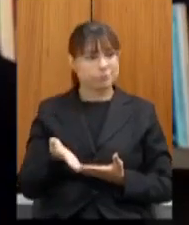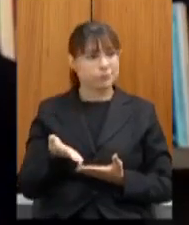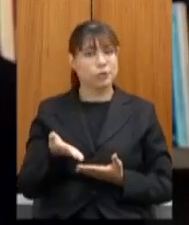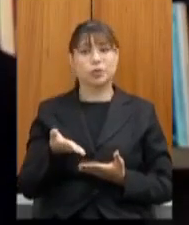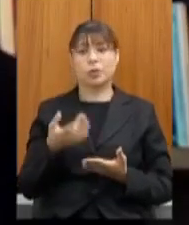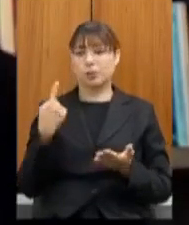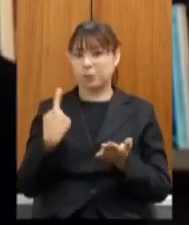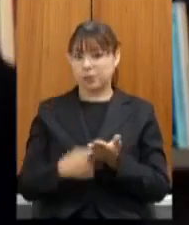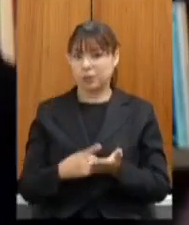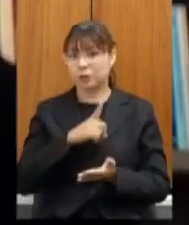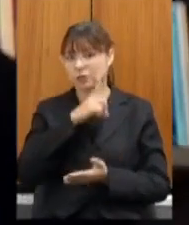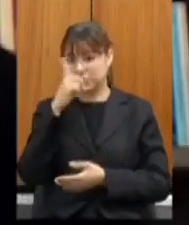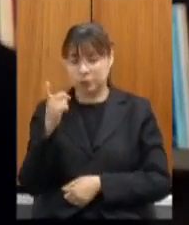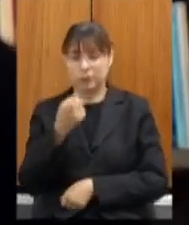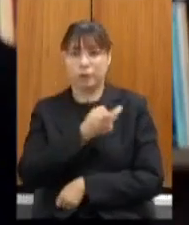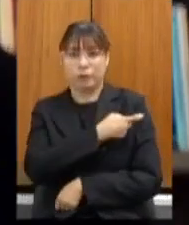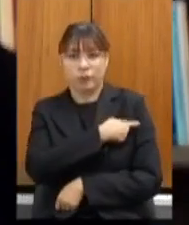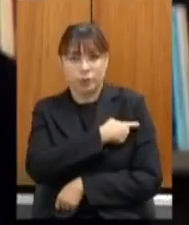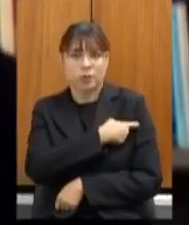vacinado e